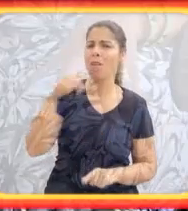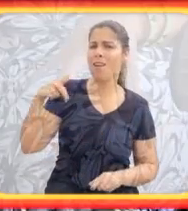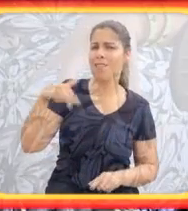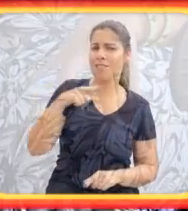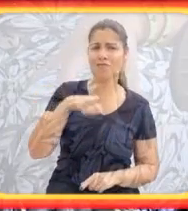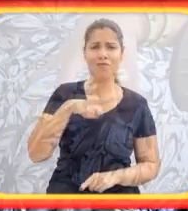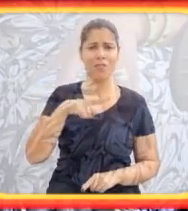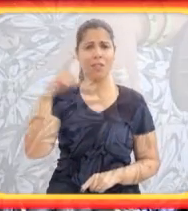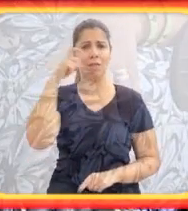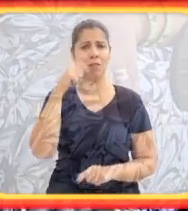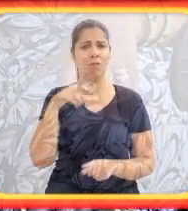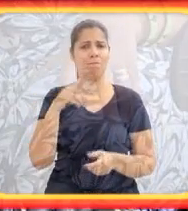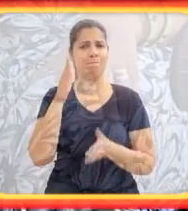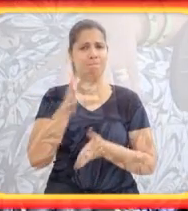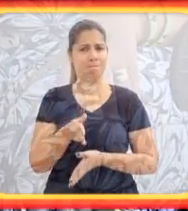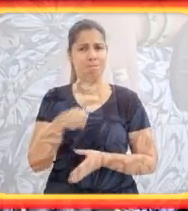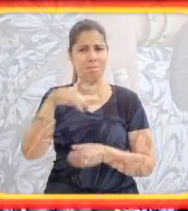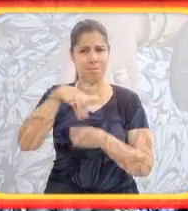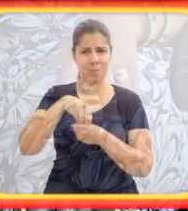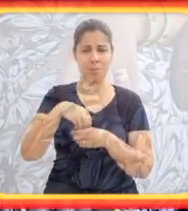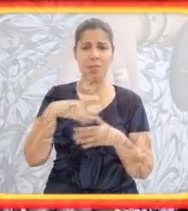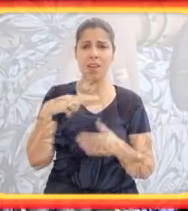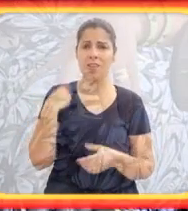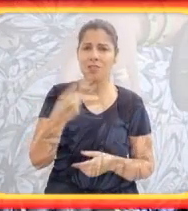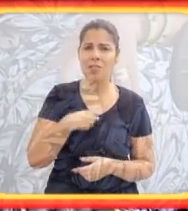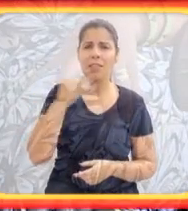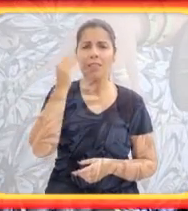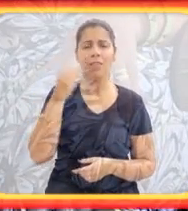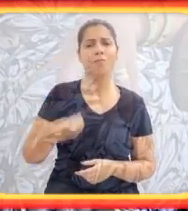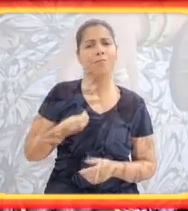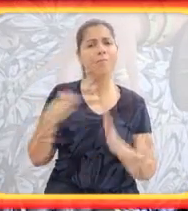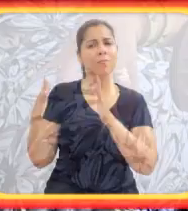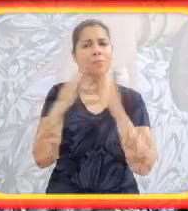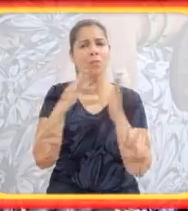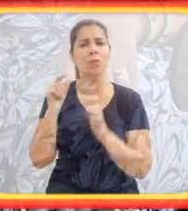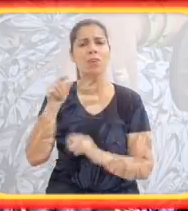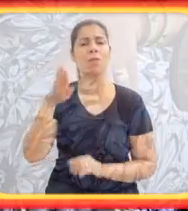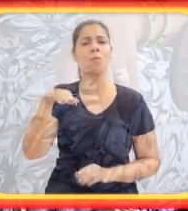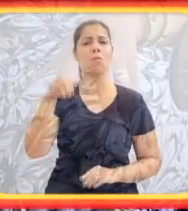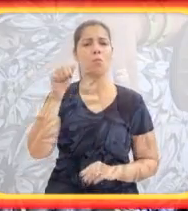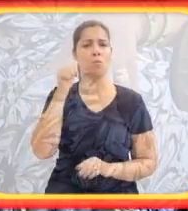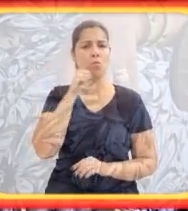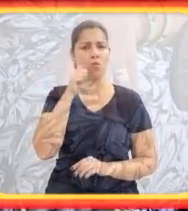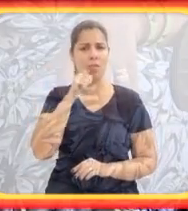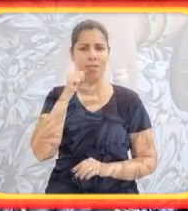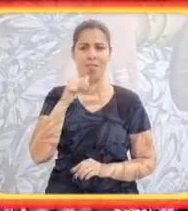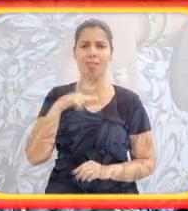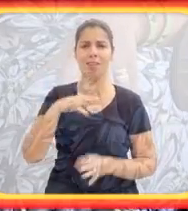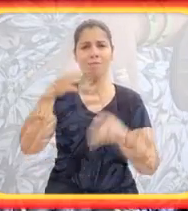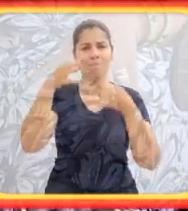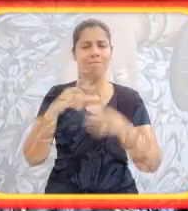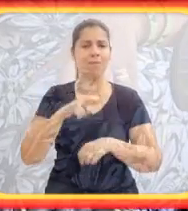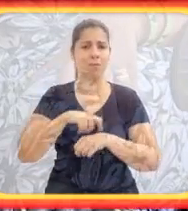até a mulher andante tinha dificuldade para se firmar. A gente ainda vive numa época em que a mulher tem que se afirmar o tempo todo.